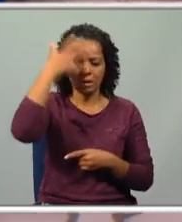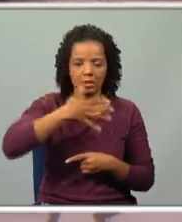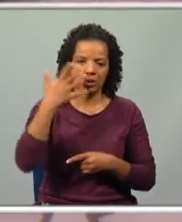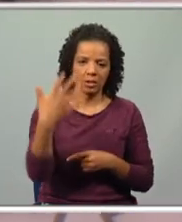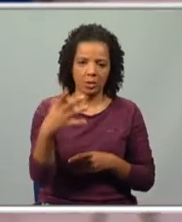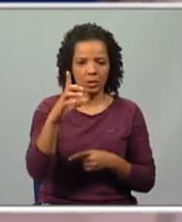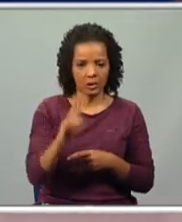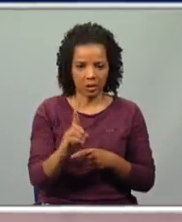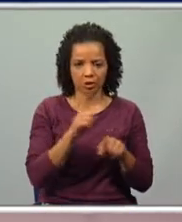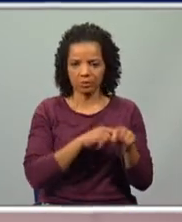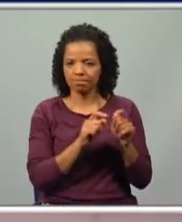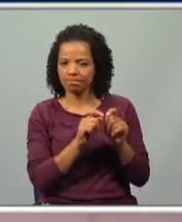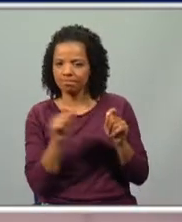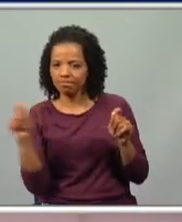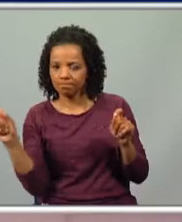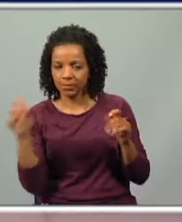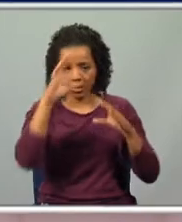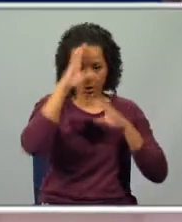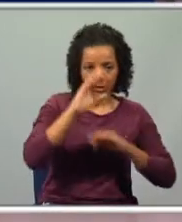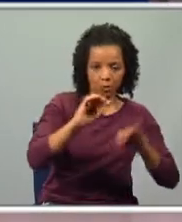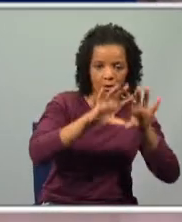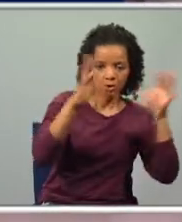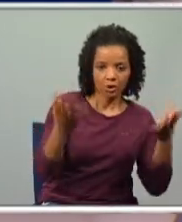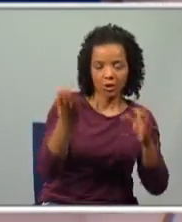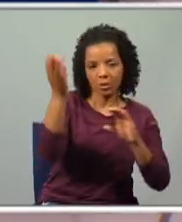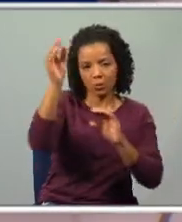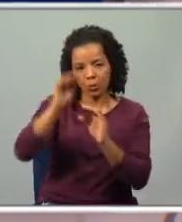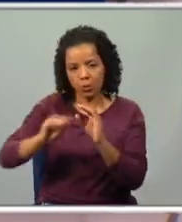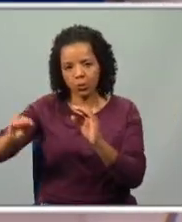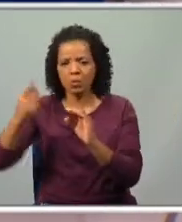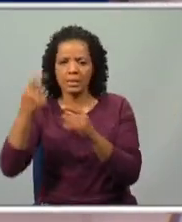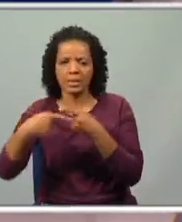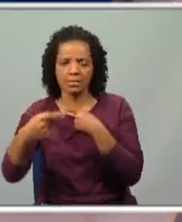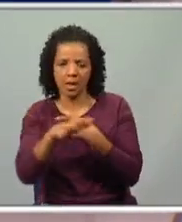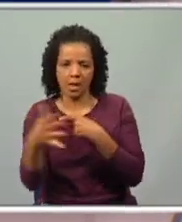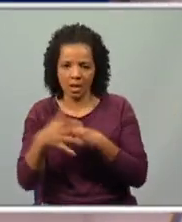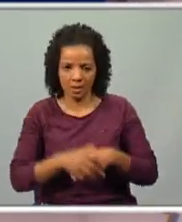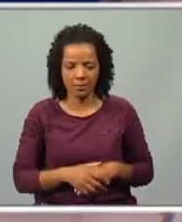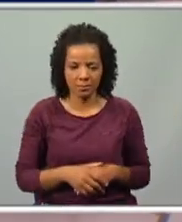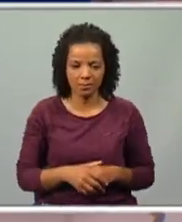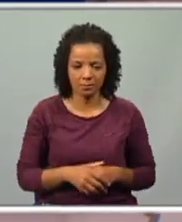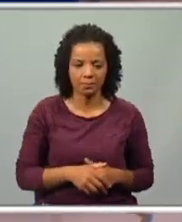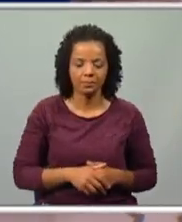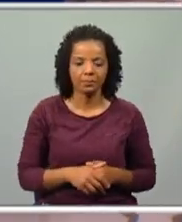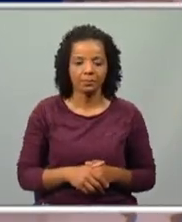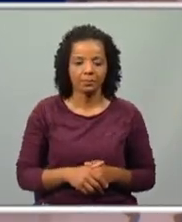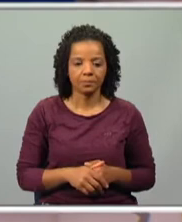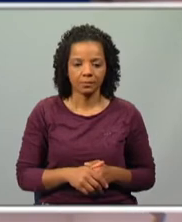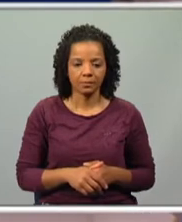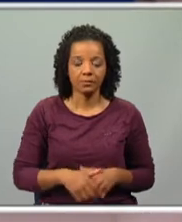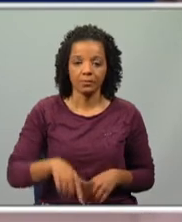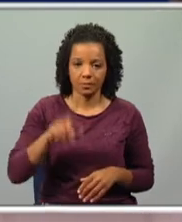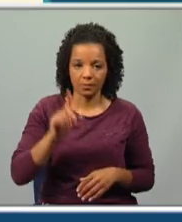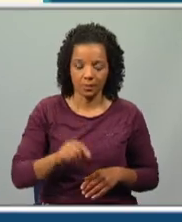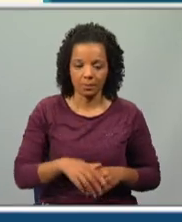que é o tempo que demora a passar de lua cheia para quarto minguante. É mais ou menos uma semana e ela começava a minguar naquela altura. Temos